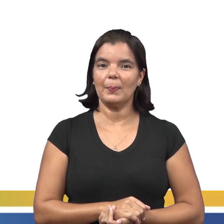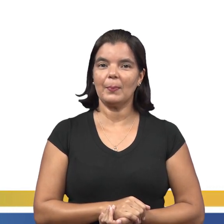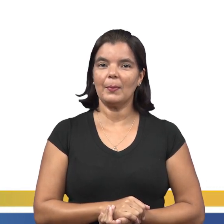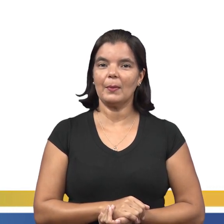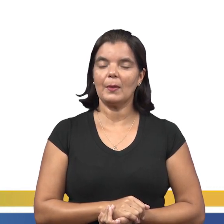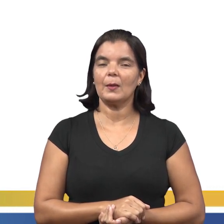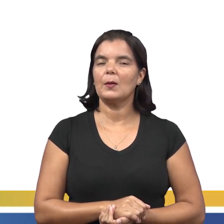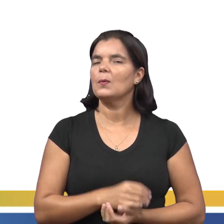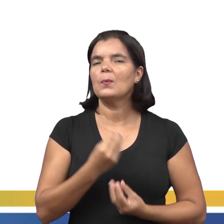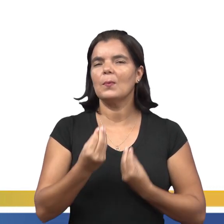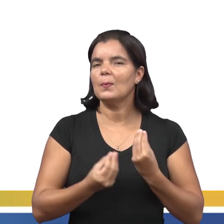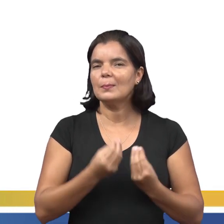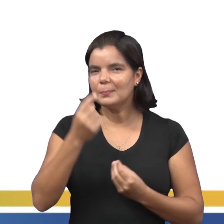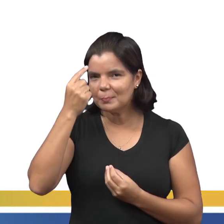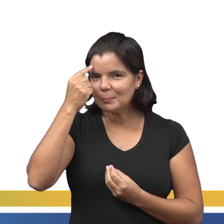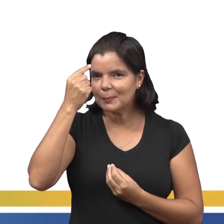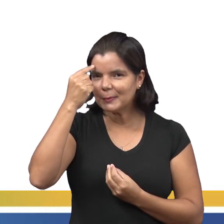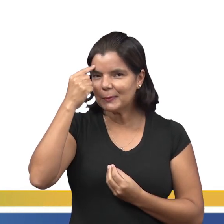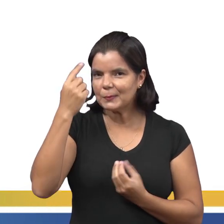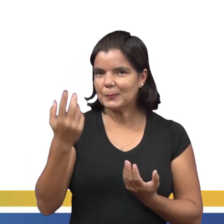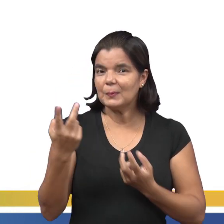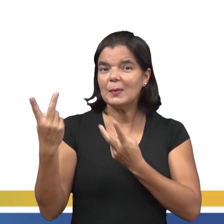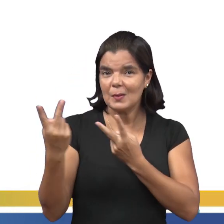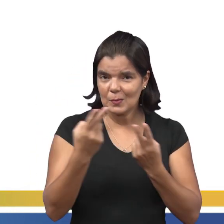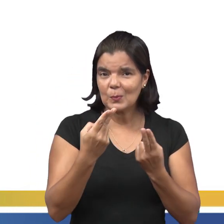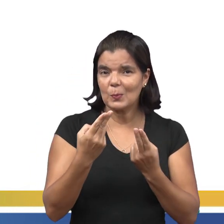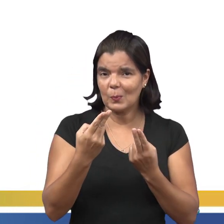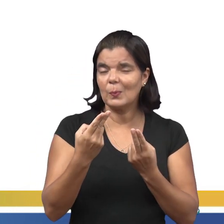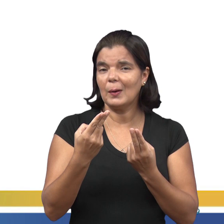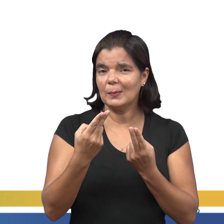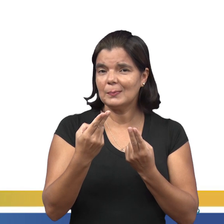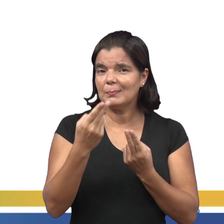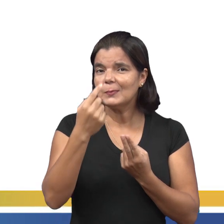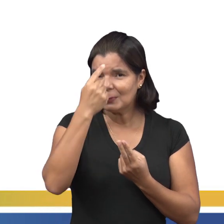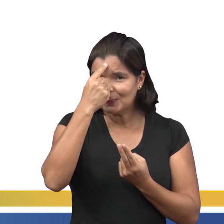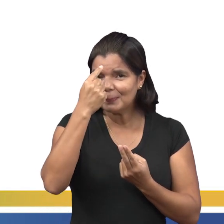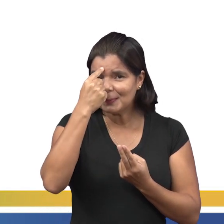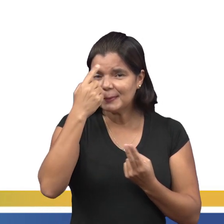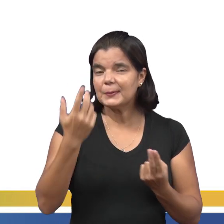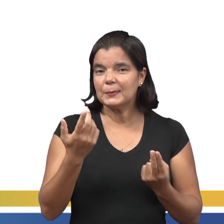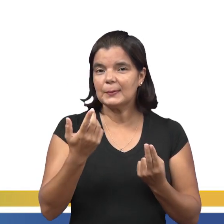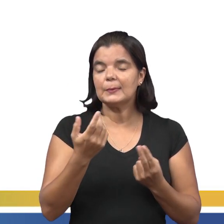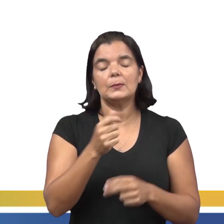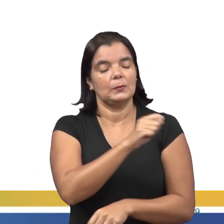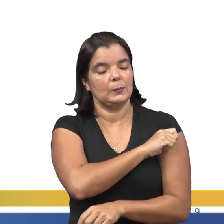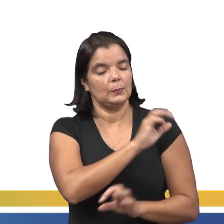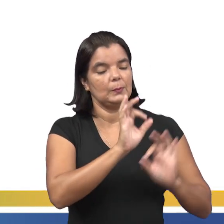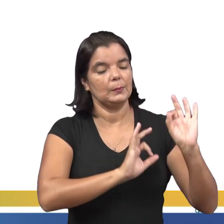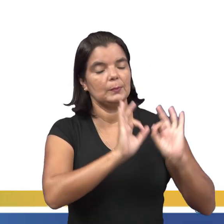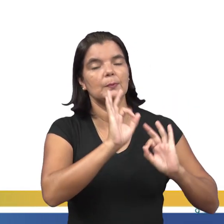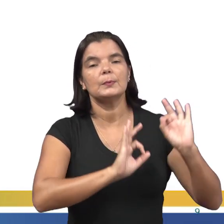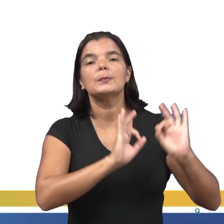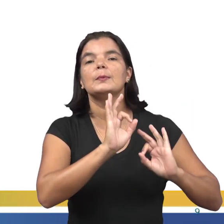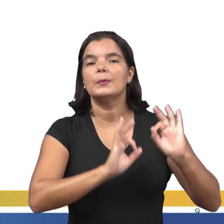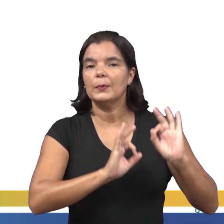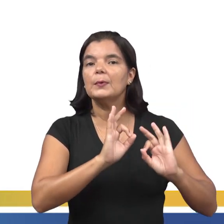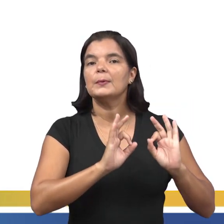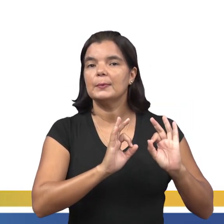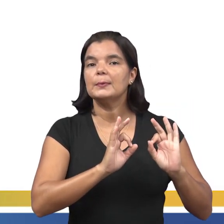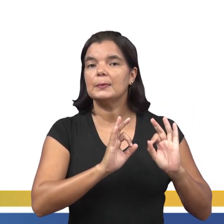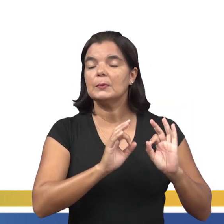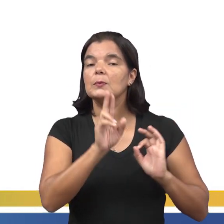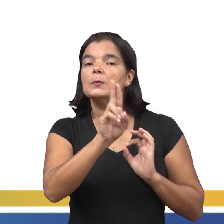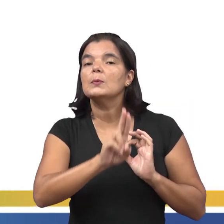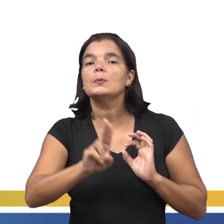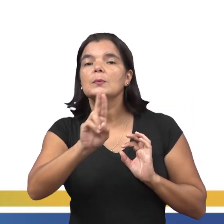Qual foi o critério que você pensou? Está aí os grupos de alunos organizados. Para agrupá-los foram